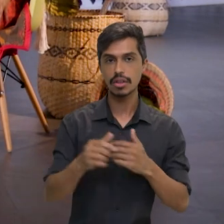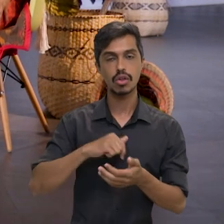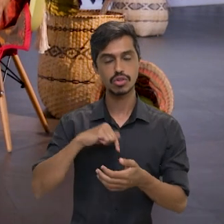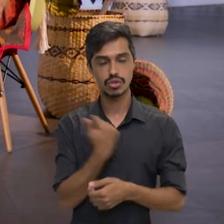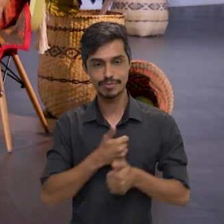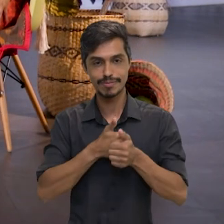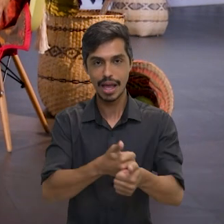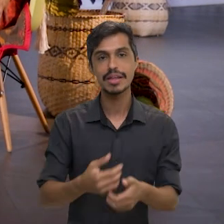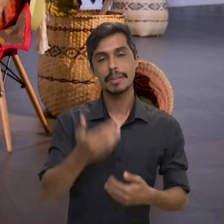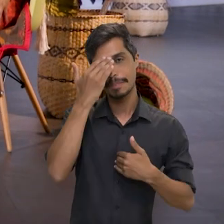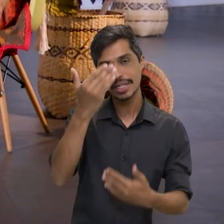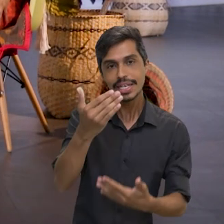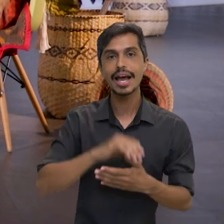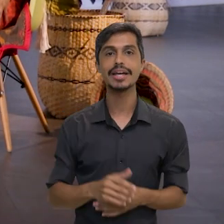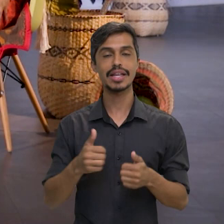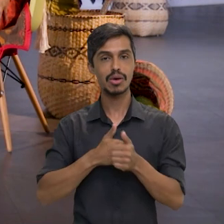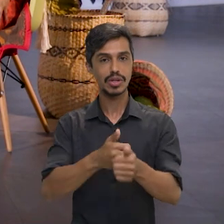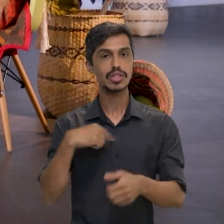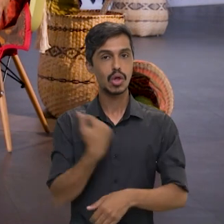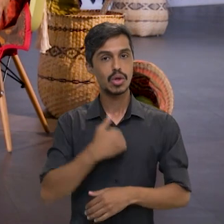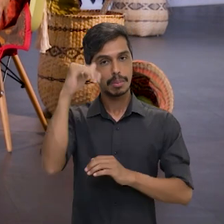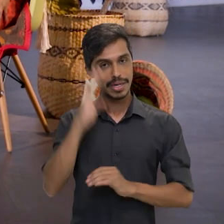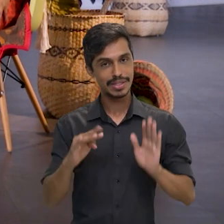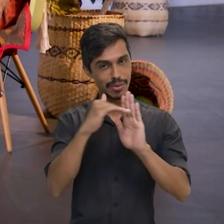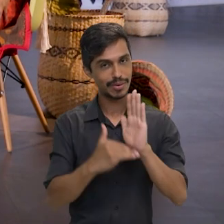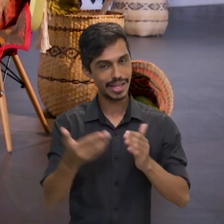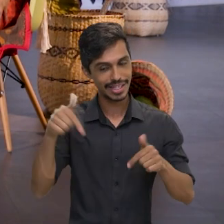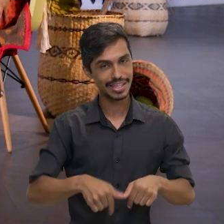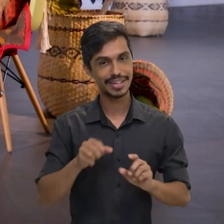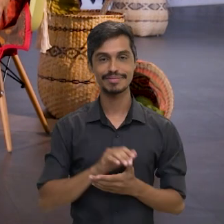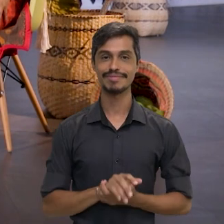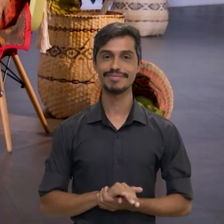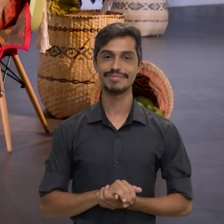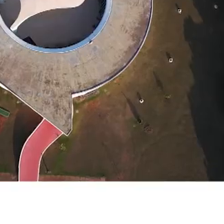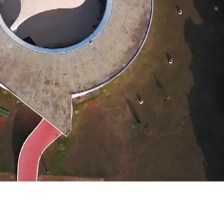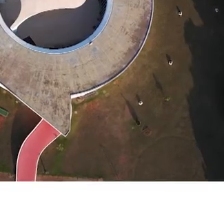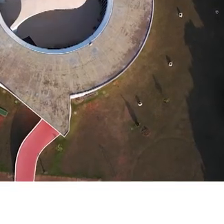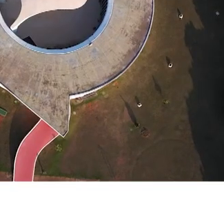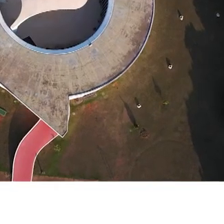as nossas redes sociais. Obrigada pela companhia. E o Brasil continua em pauta aqui no Canal GOF.